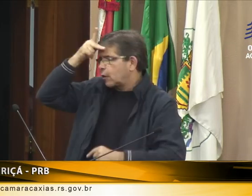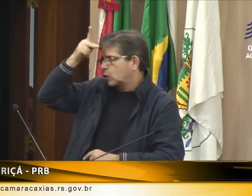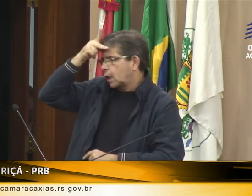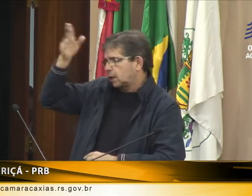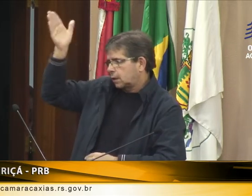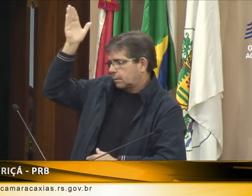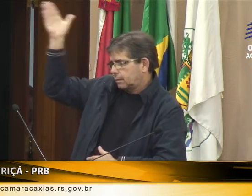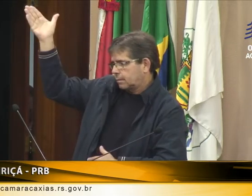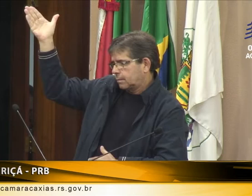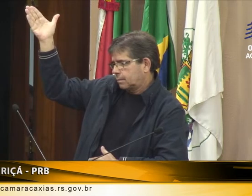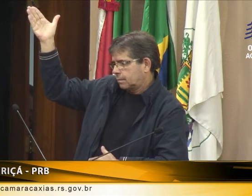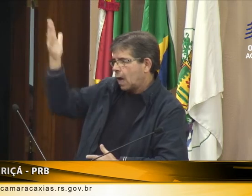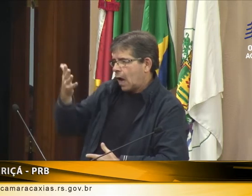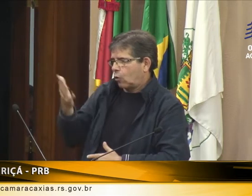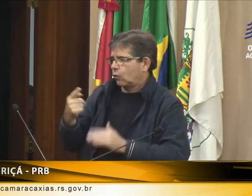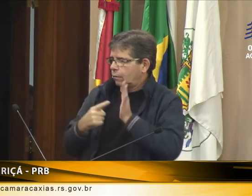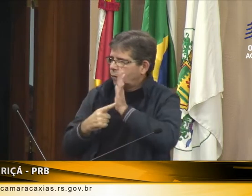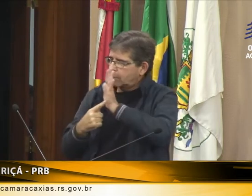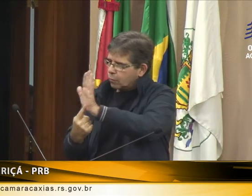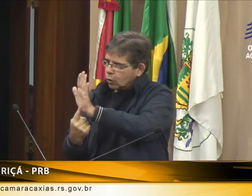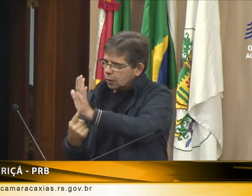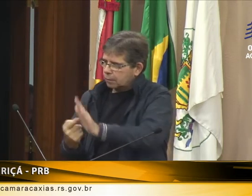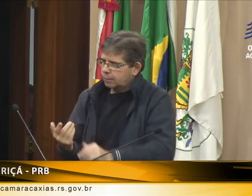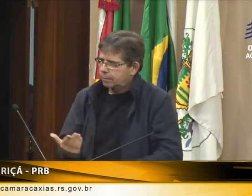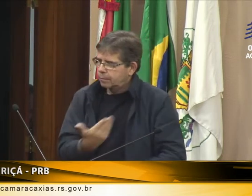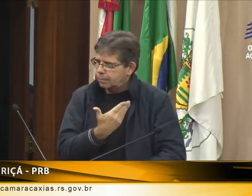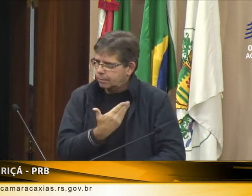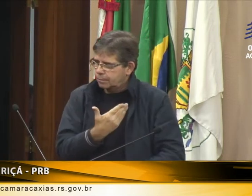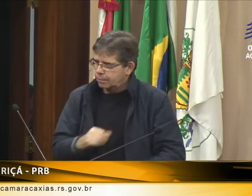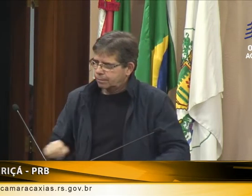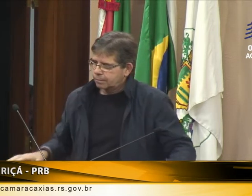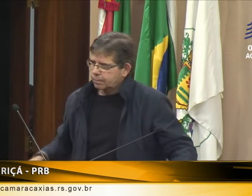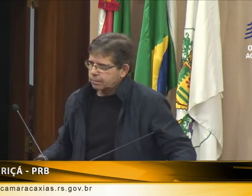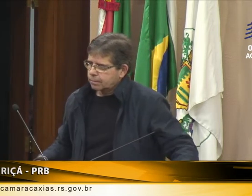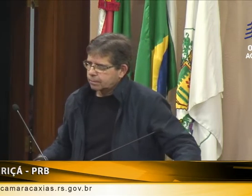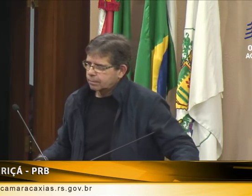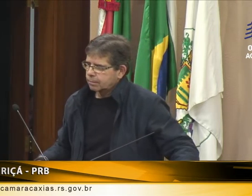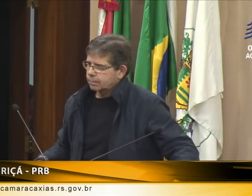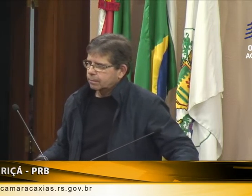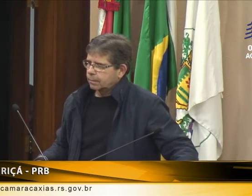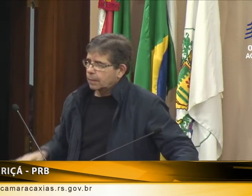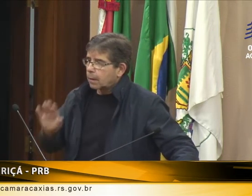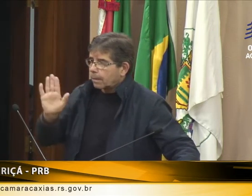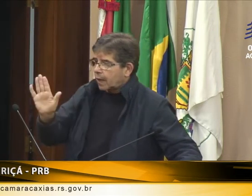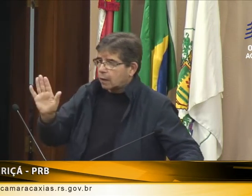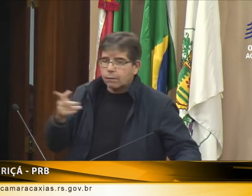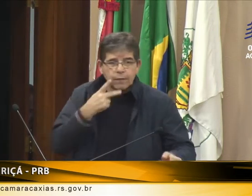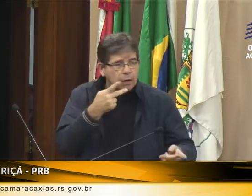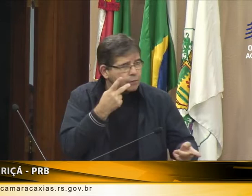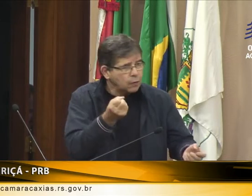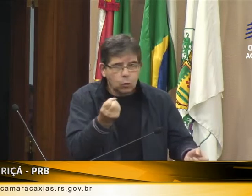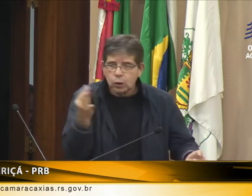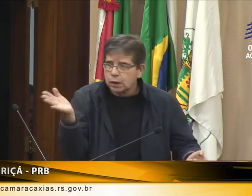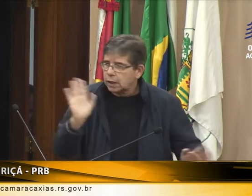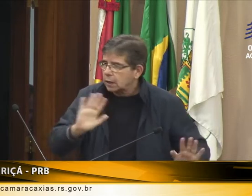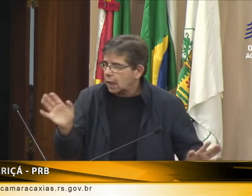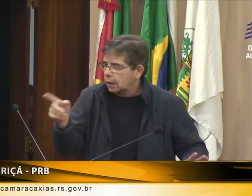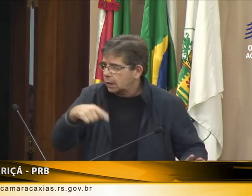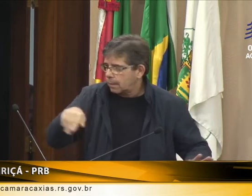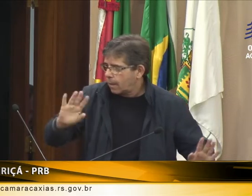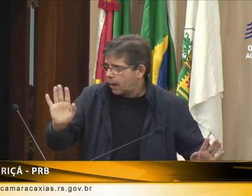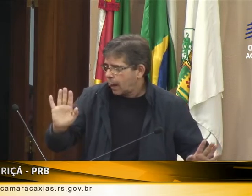percebia que dentro do ônibus tinha surdos. Então, eu parabenizo essa pessoa da cidade de Pelotas que teve essa dedicação.